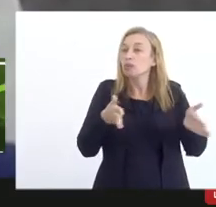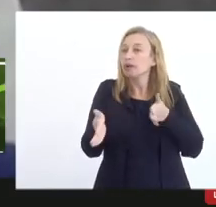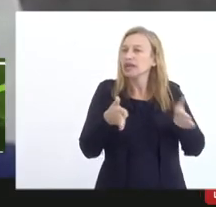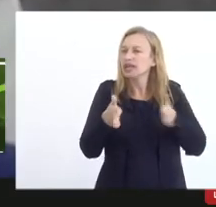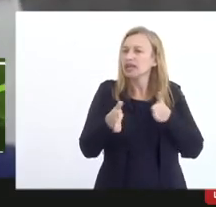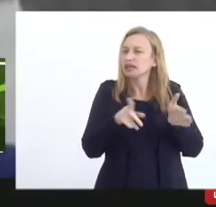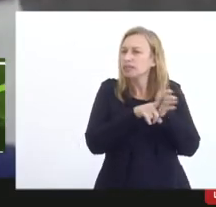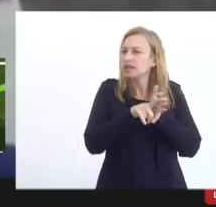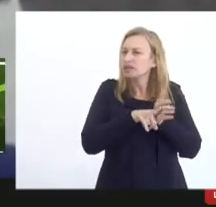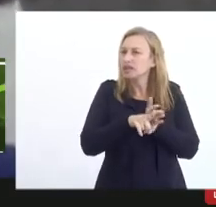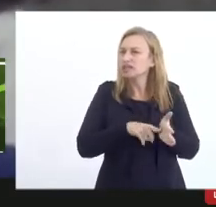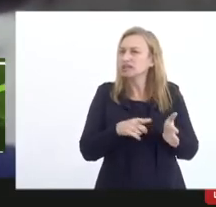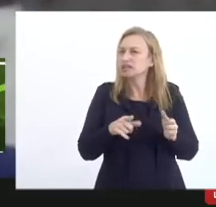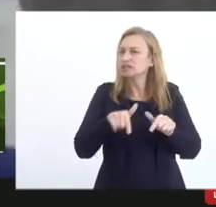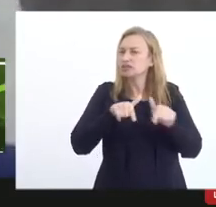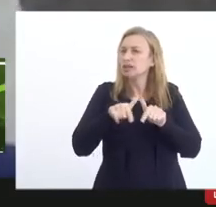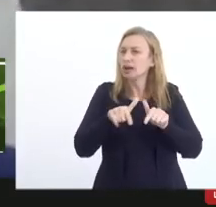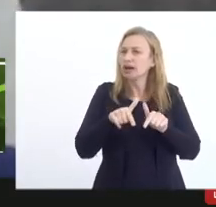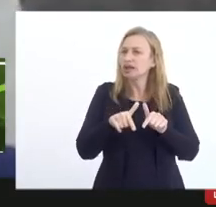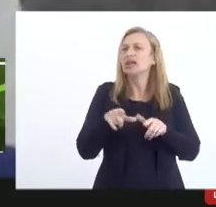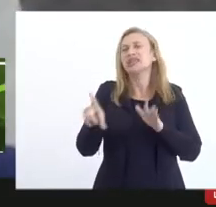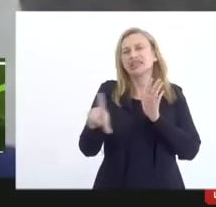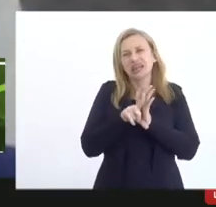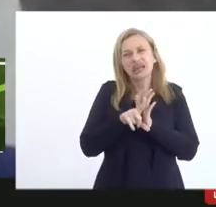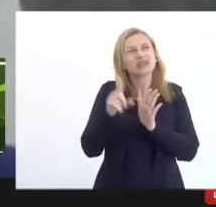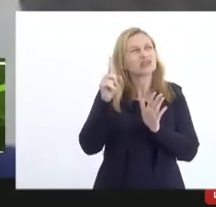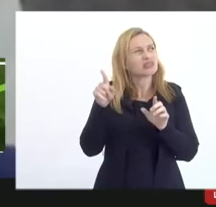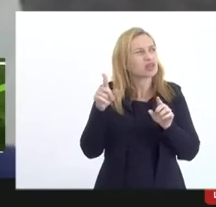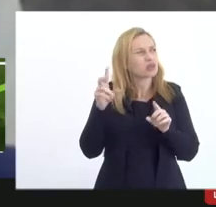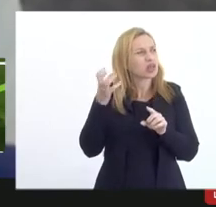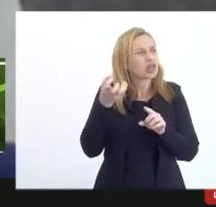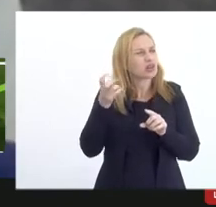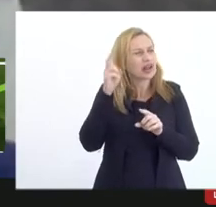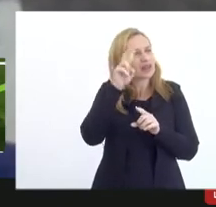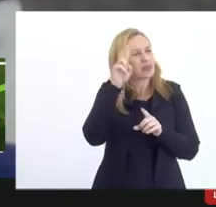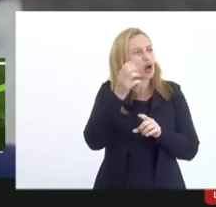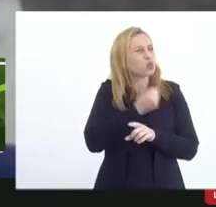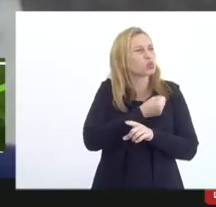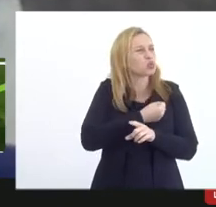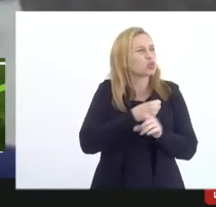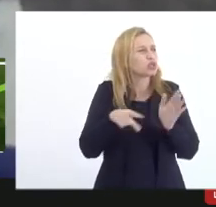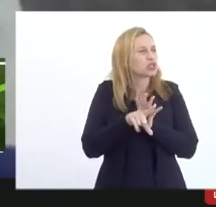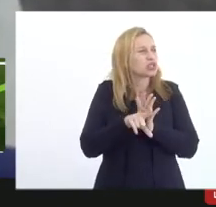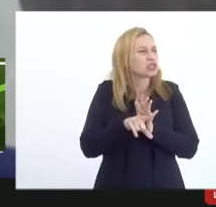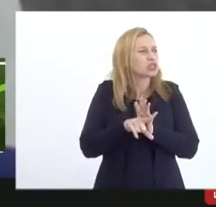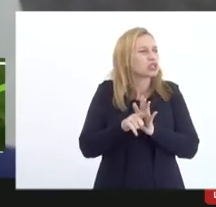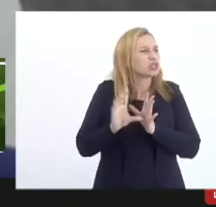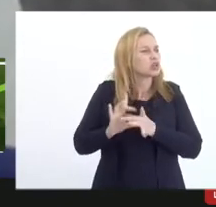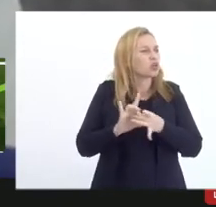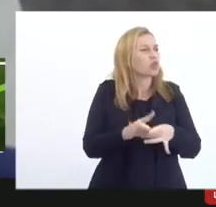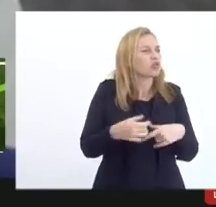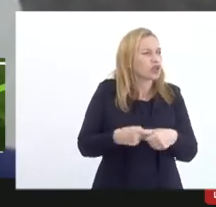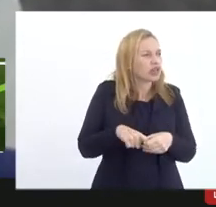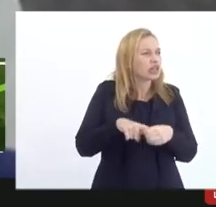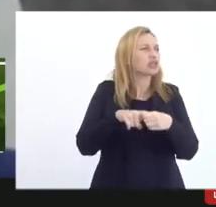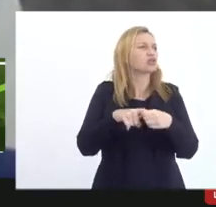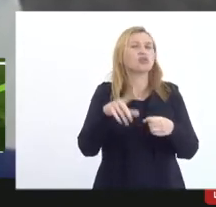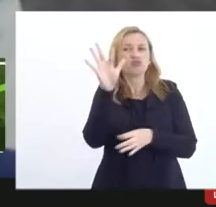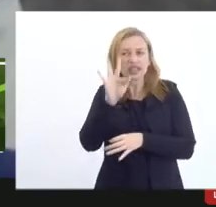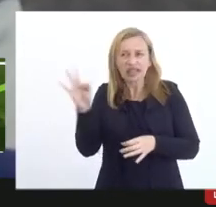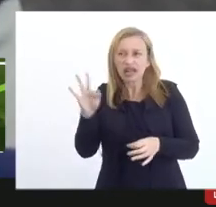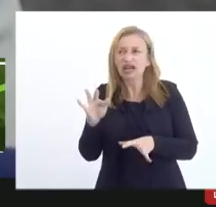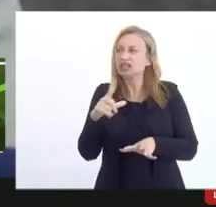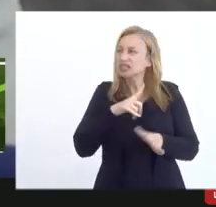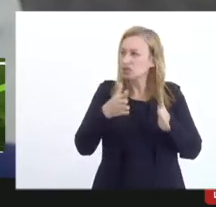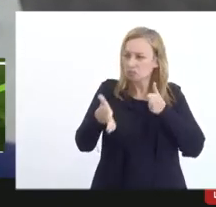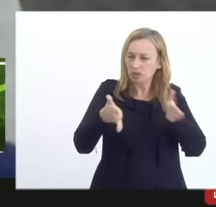para análise da prestação de contas essa legislação também estou tentando lembrar o número da lei é a legislação de convênios ele fala sobre convênios federais que